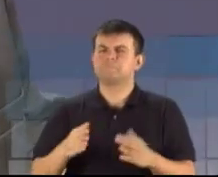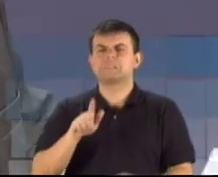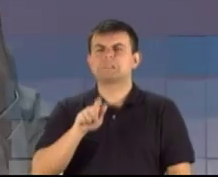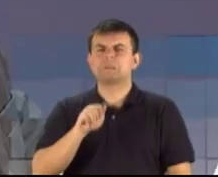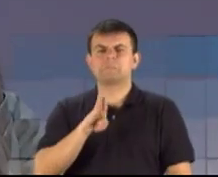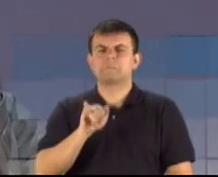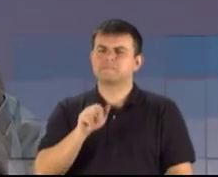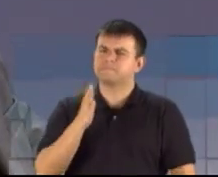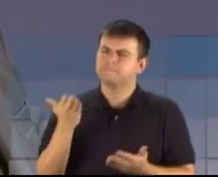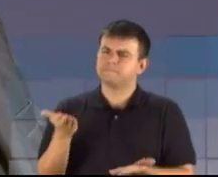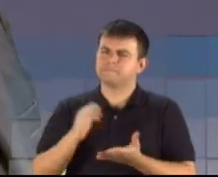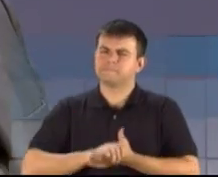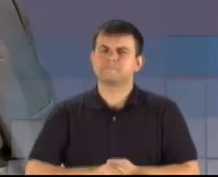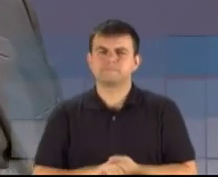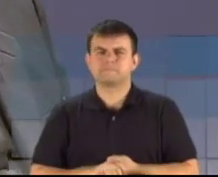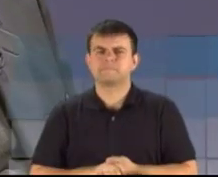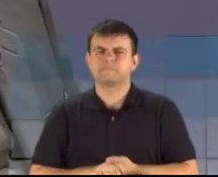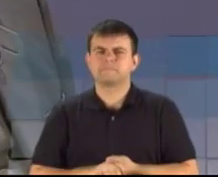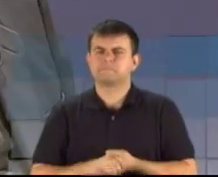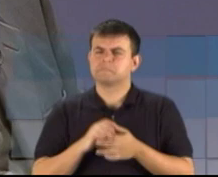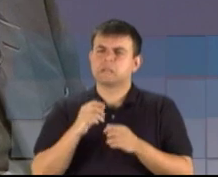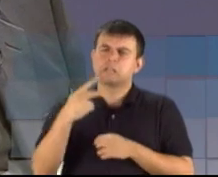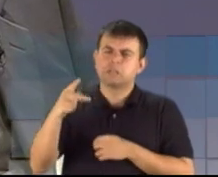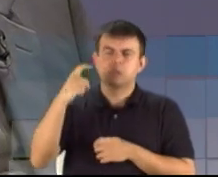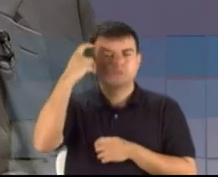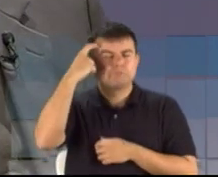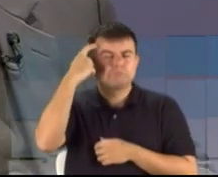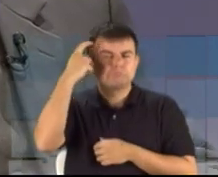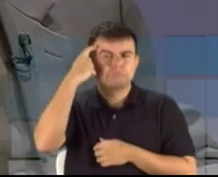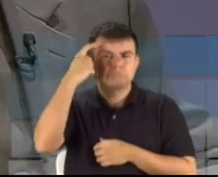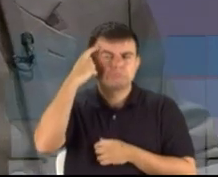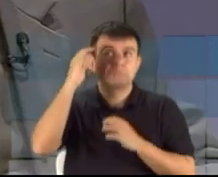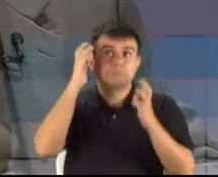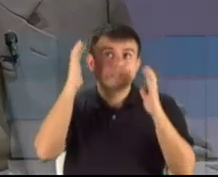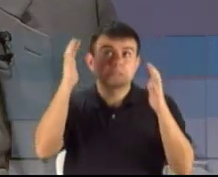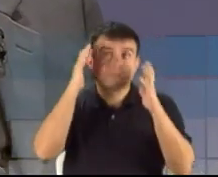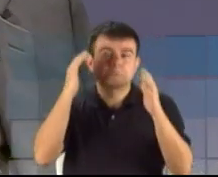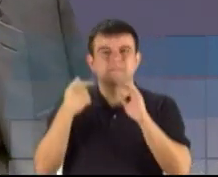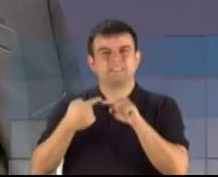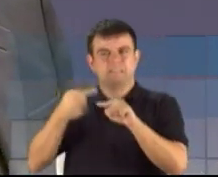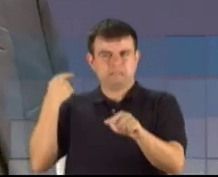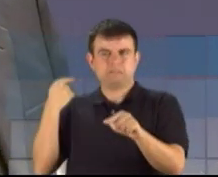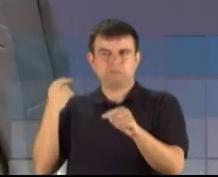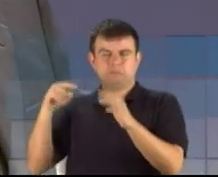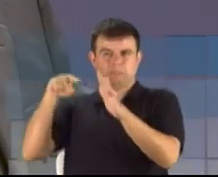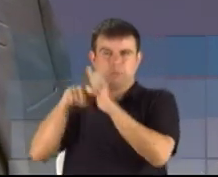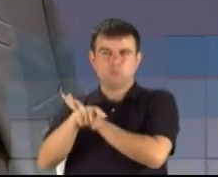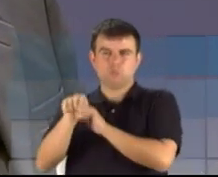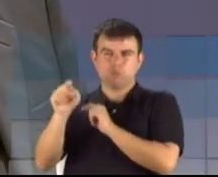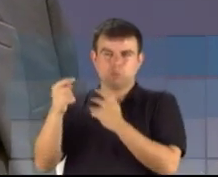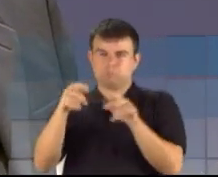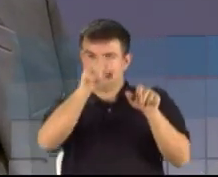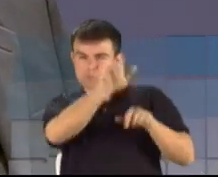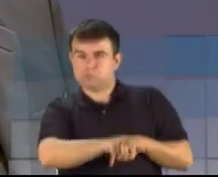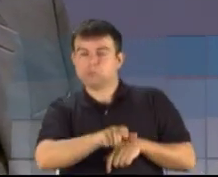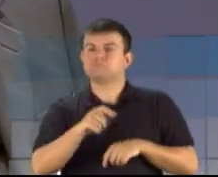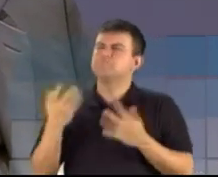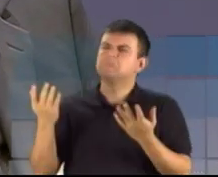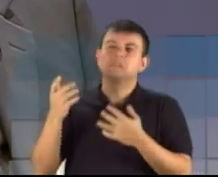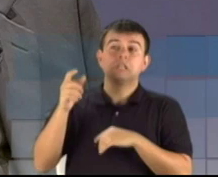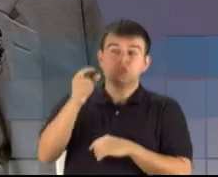Gabi, na linha de pensamento seu, da sua pergunta anterior, muito dinheiro público